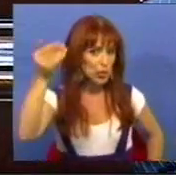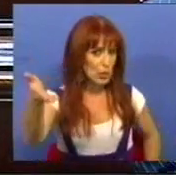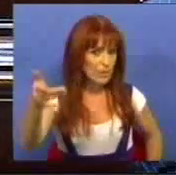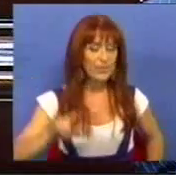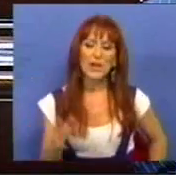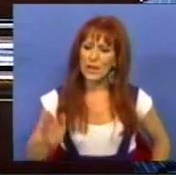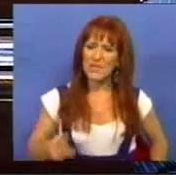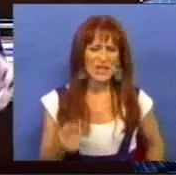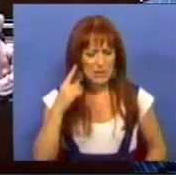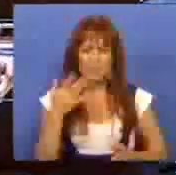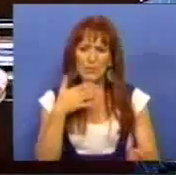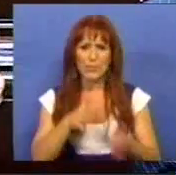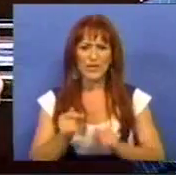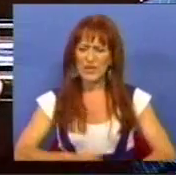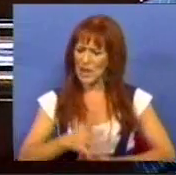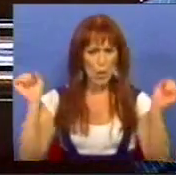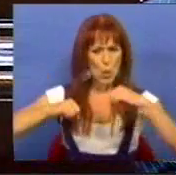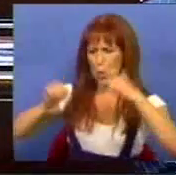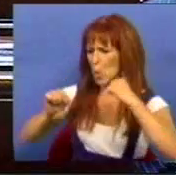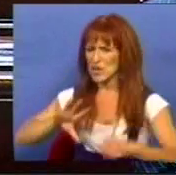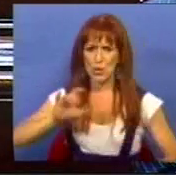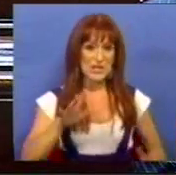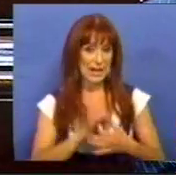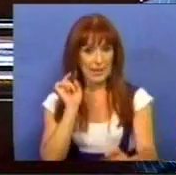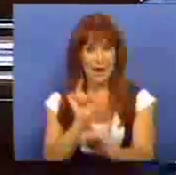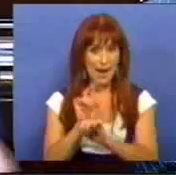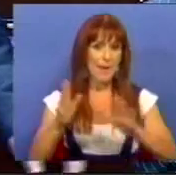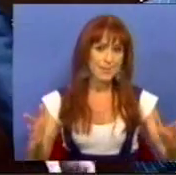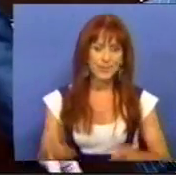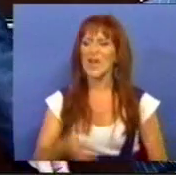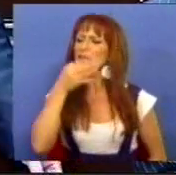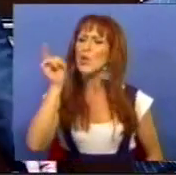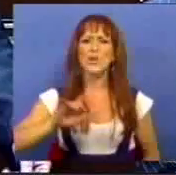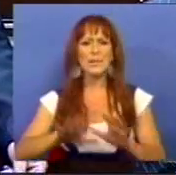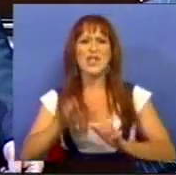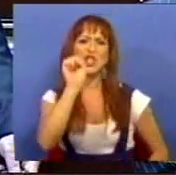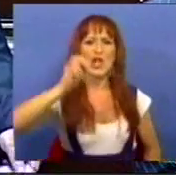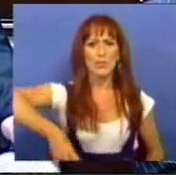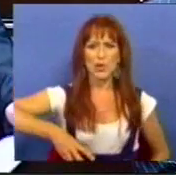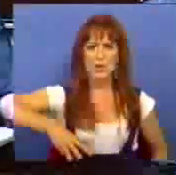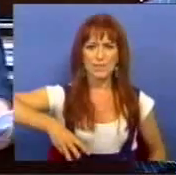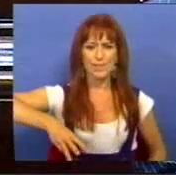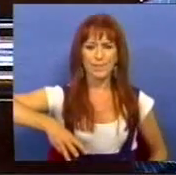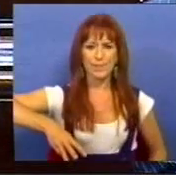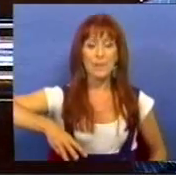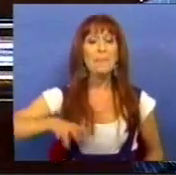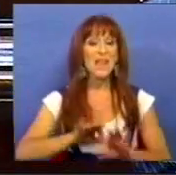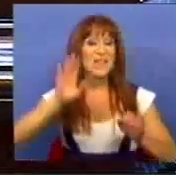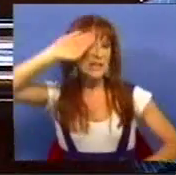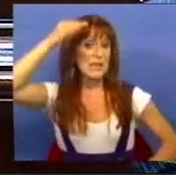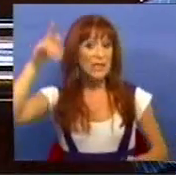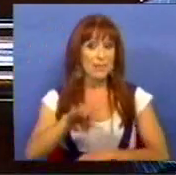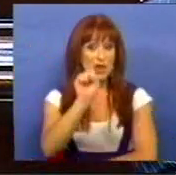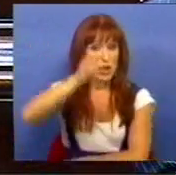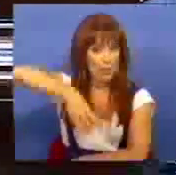que importa explorar e que há um grande consenso no nosso país sobre isso. Referiu-se à General Motors. Como sabe,